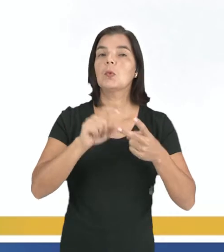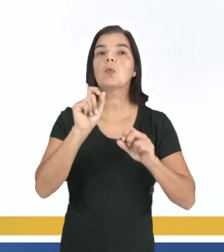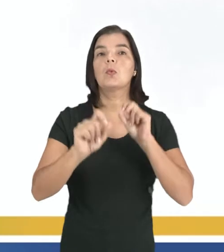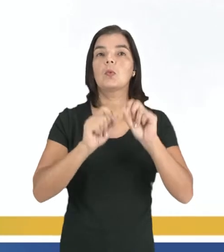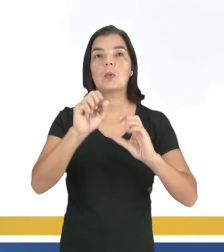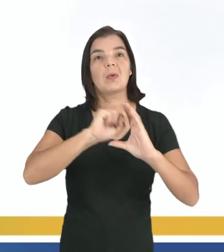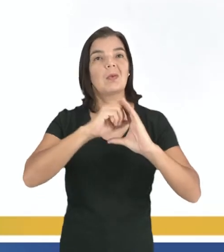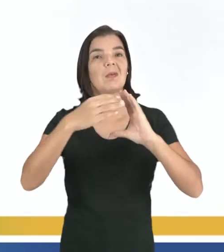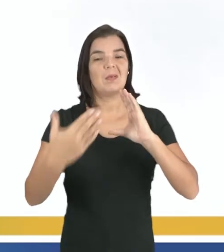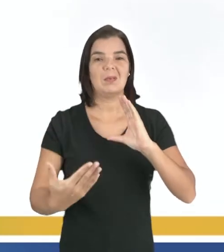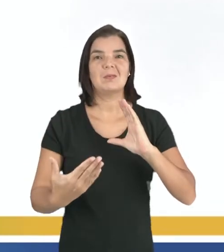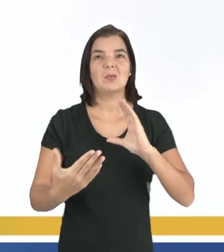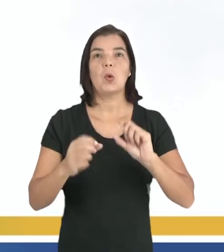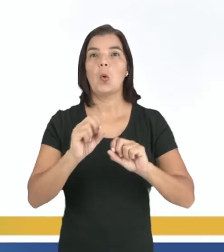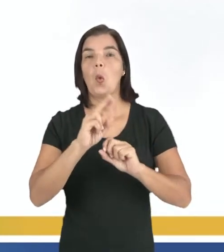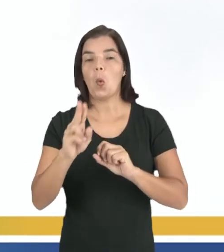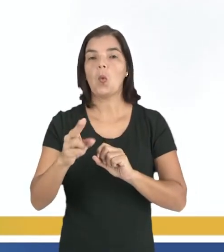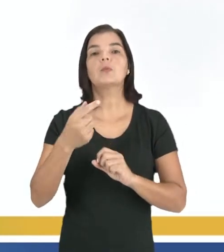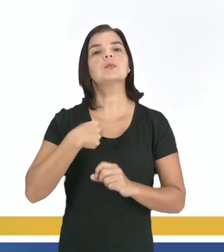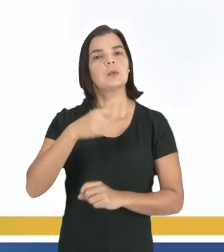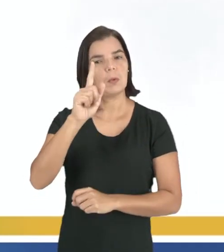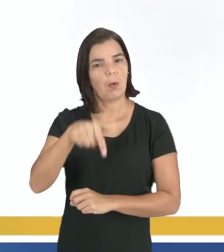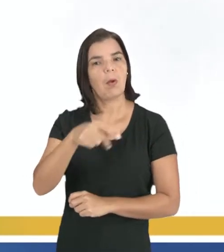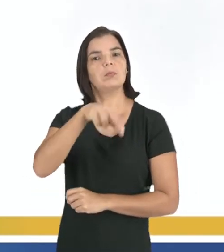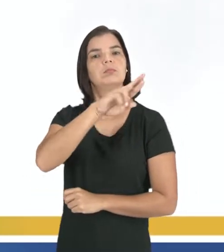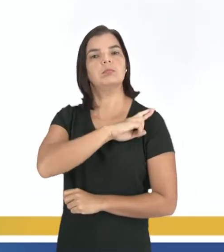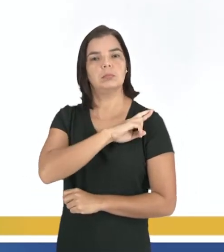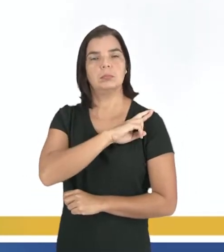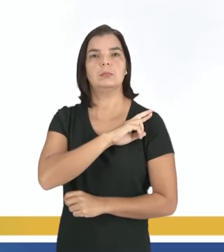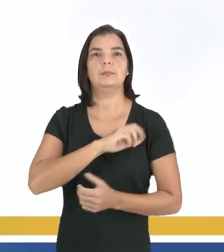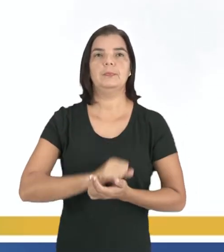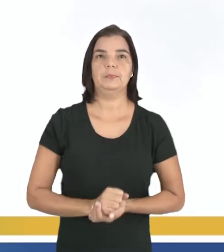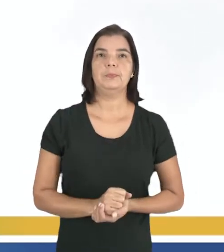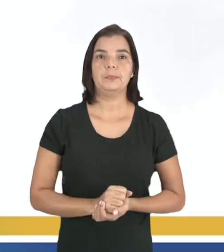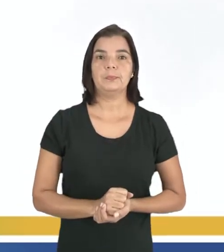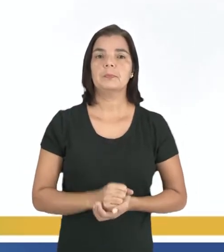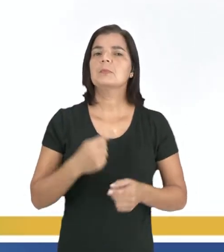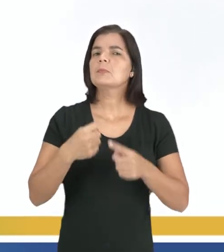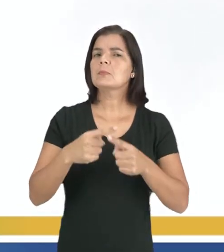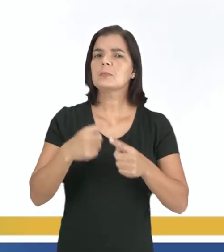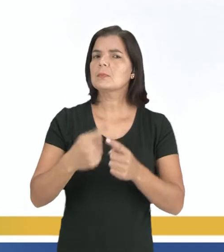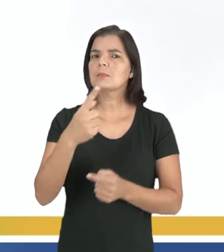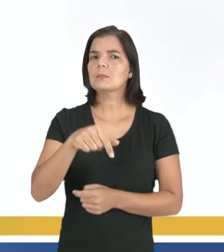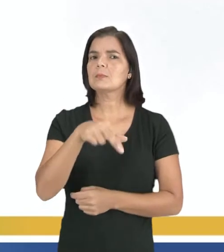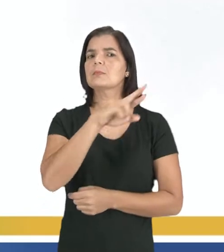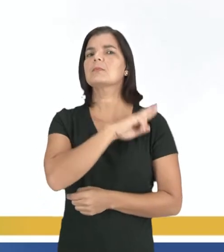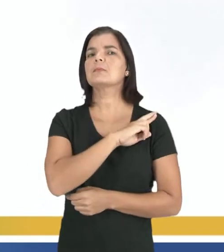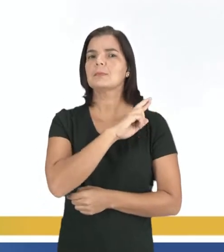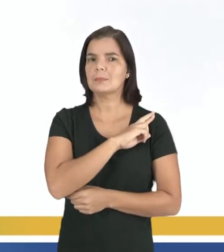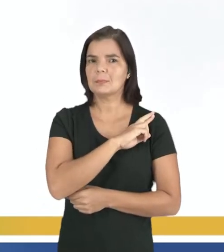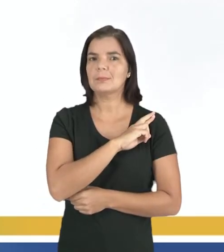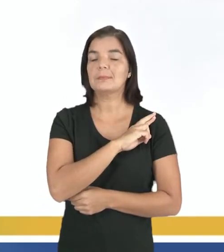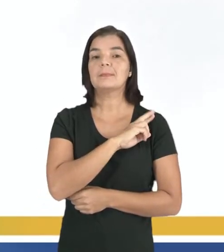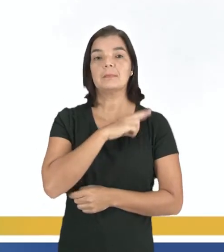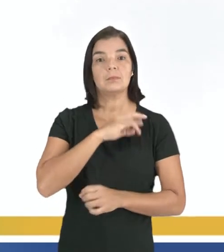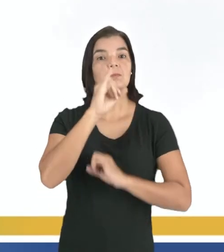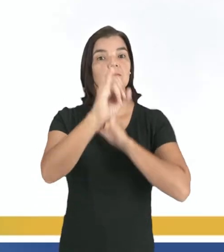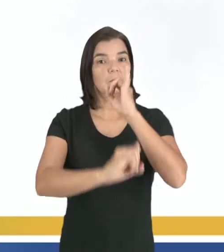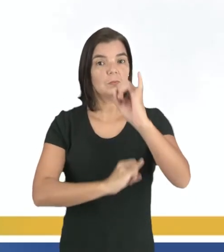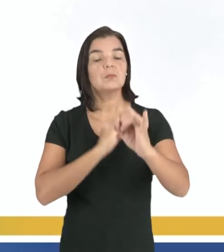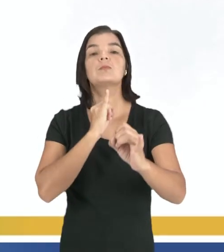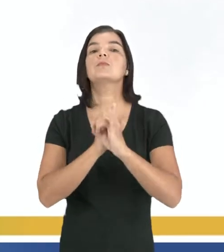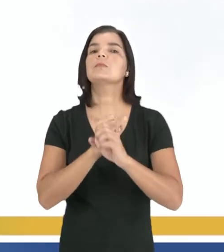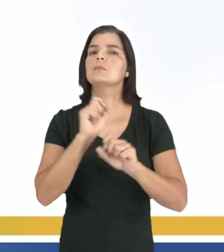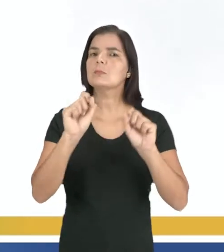pode significar caráter ou estado do que é responsável. Por que responsabilidade? A internet é um